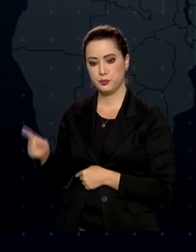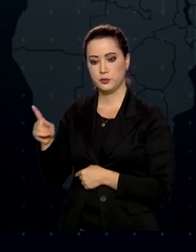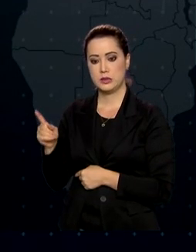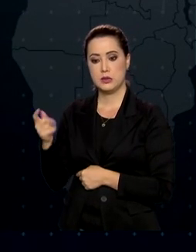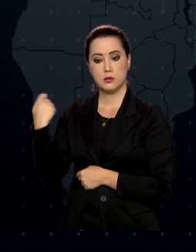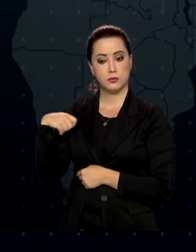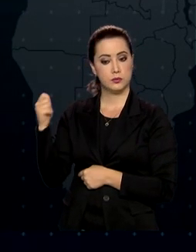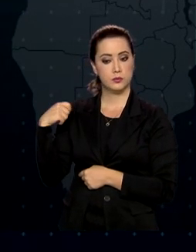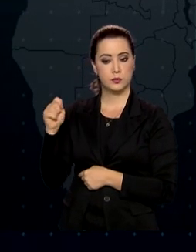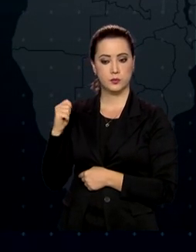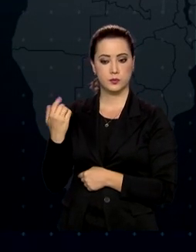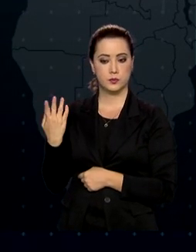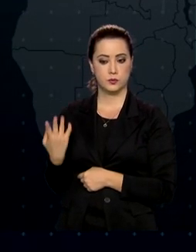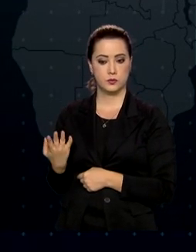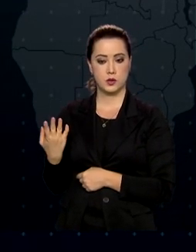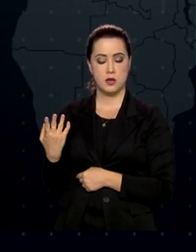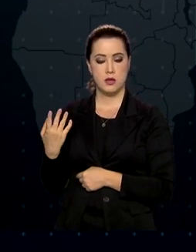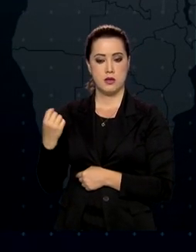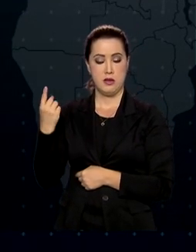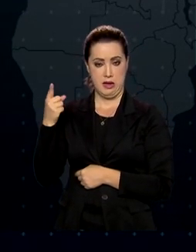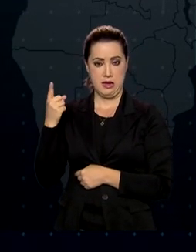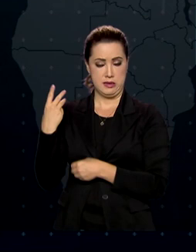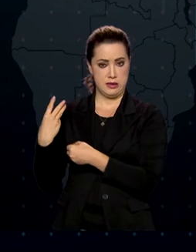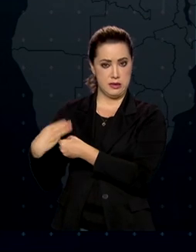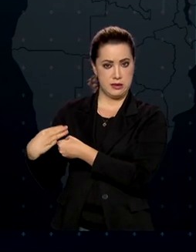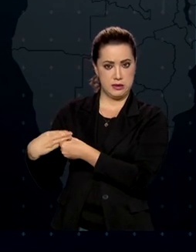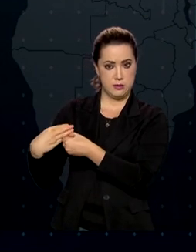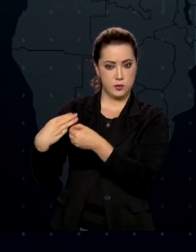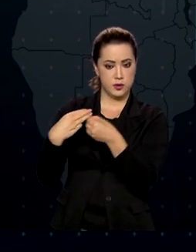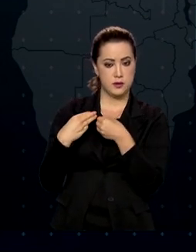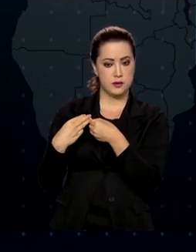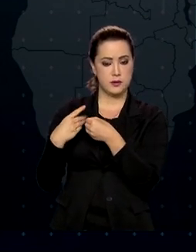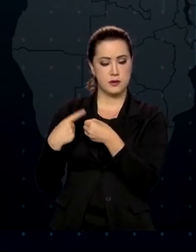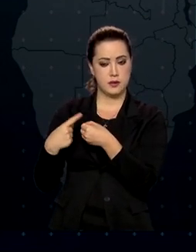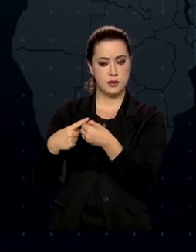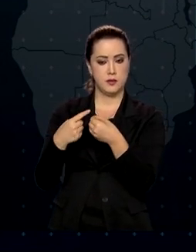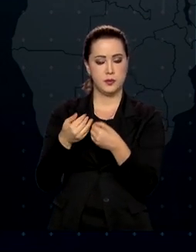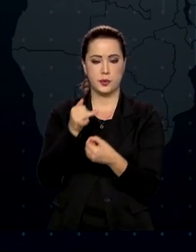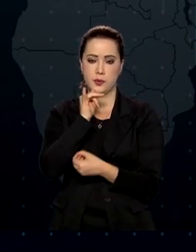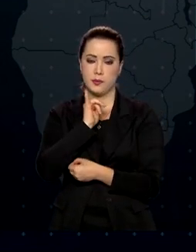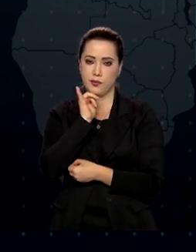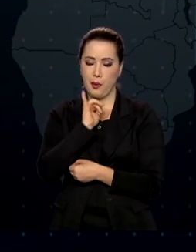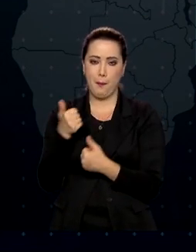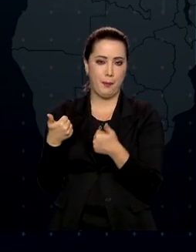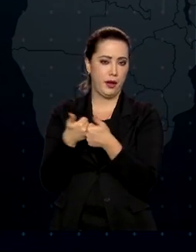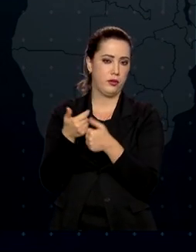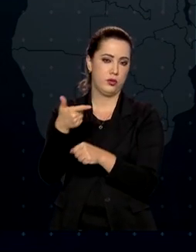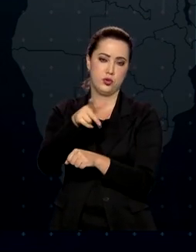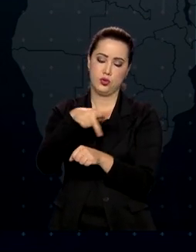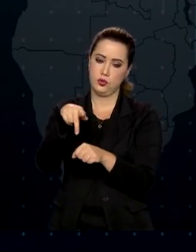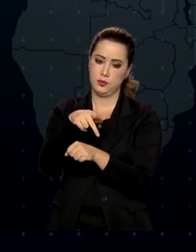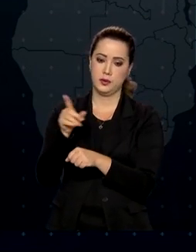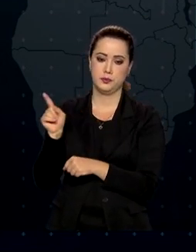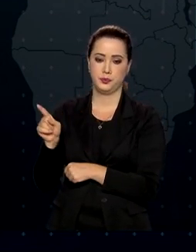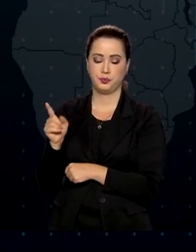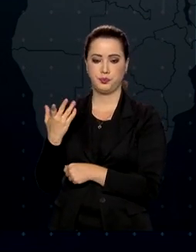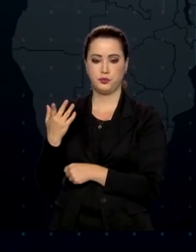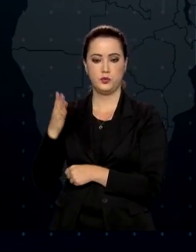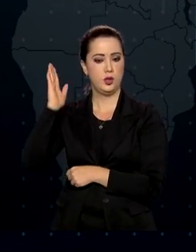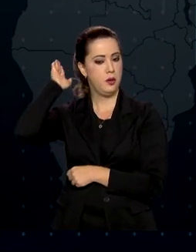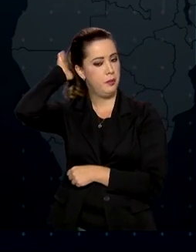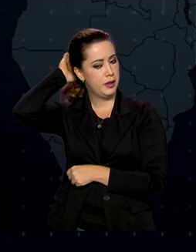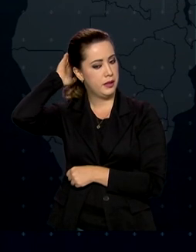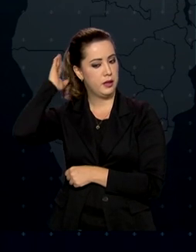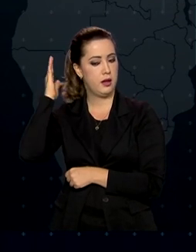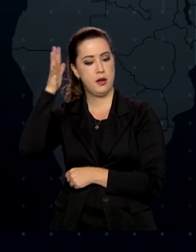cidades como Uruguaiana, Chuí e São Borja. No Paraná, Santo Antônio do Sudoeste e Guaíra. No